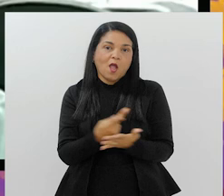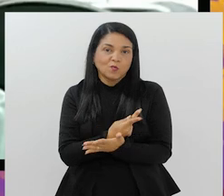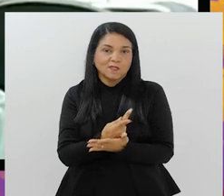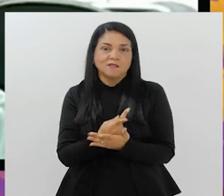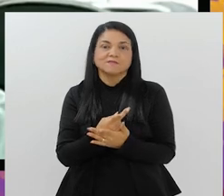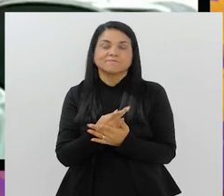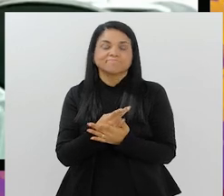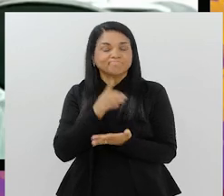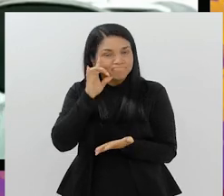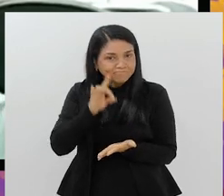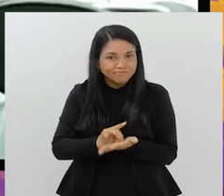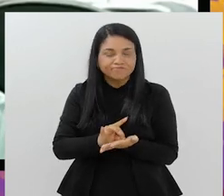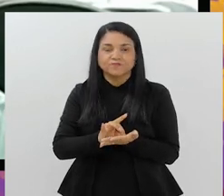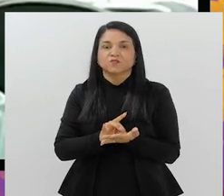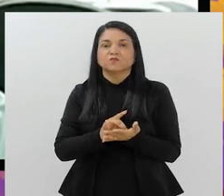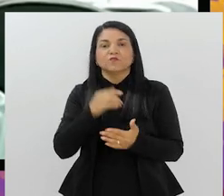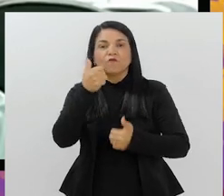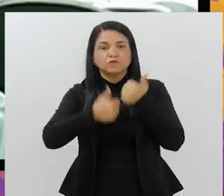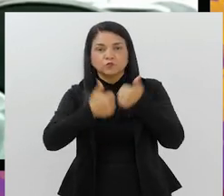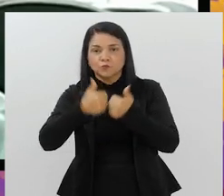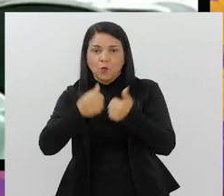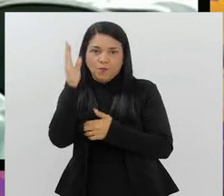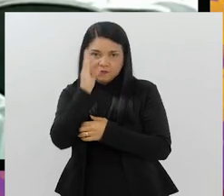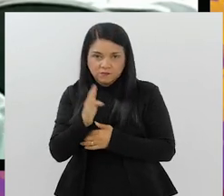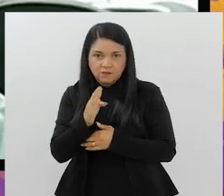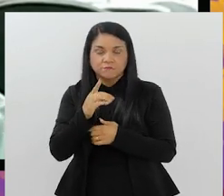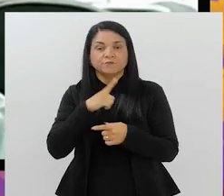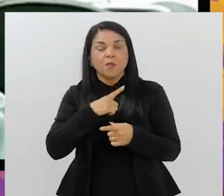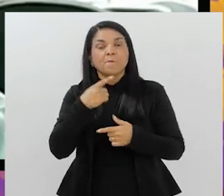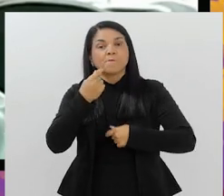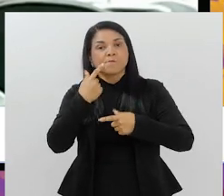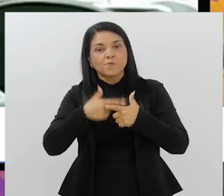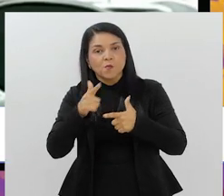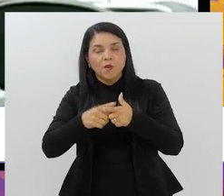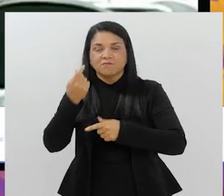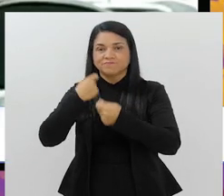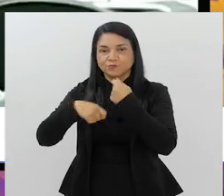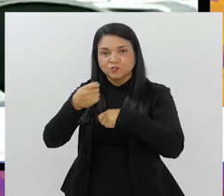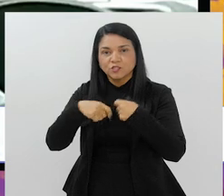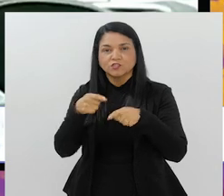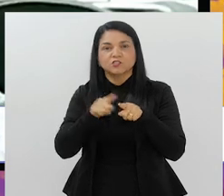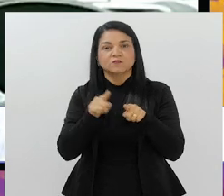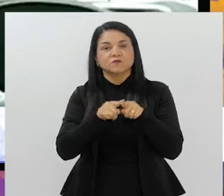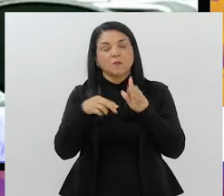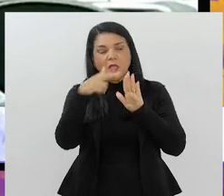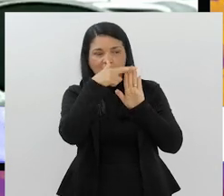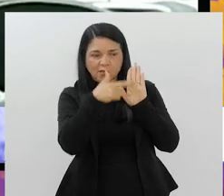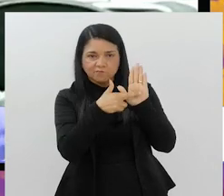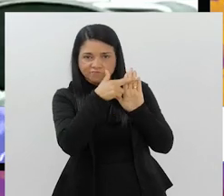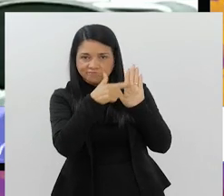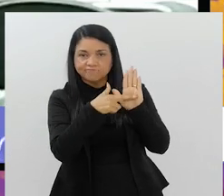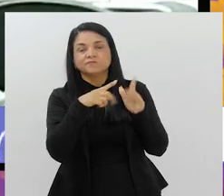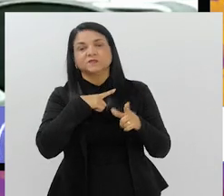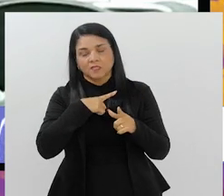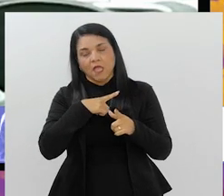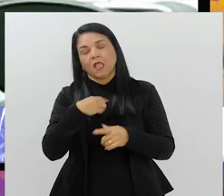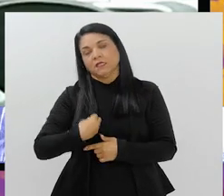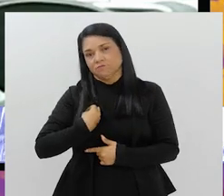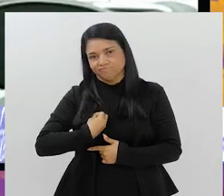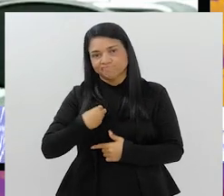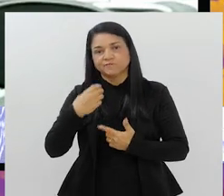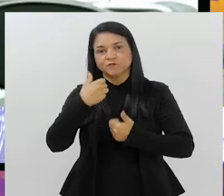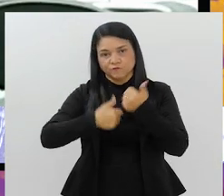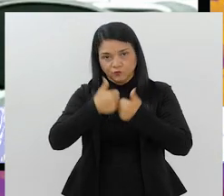só acontecem no futebol brasileiro, né, Rui? Porque problemas administrativos, de interpretação de regulamento, questões jurídicas existem no